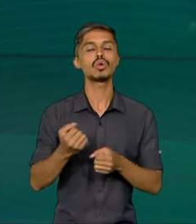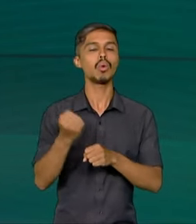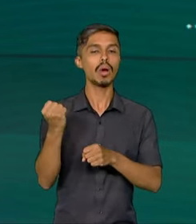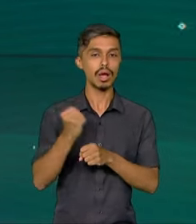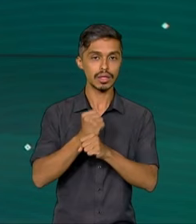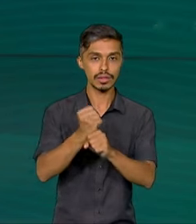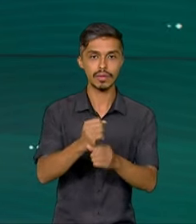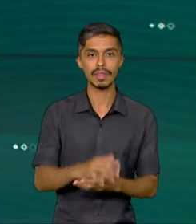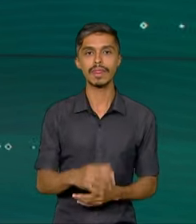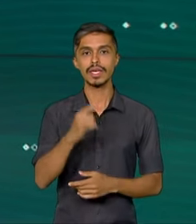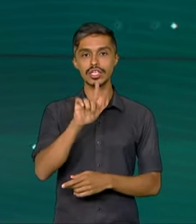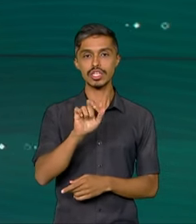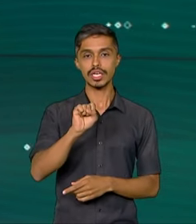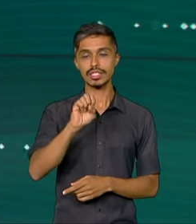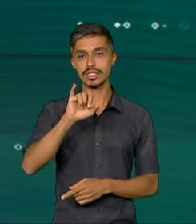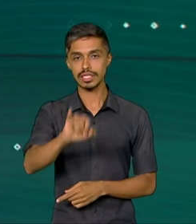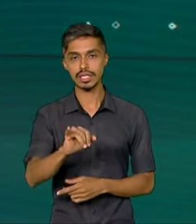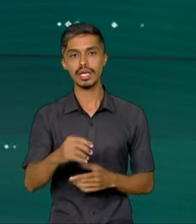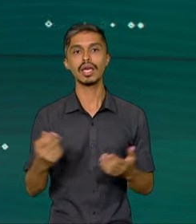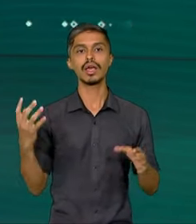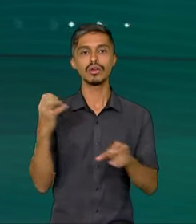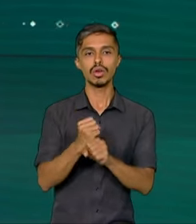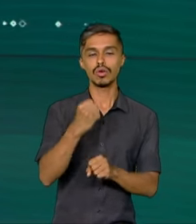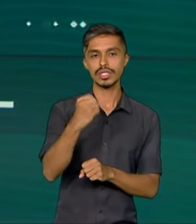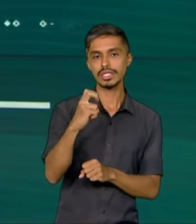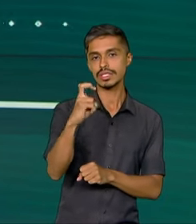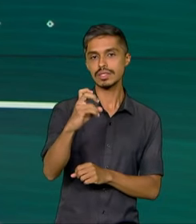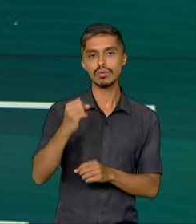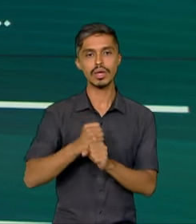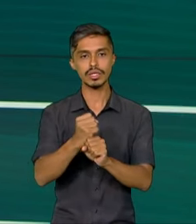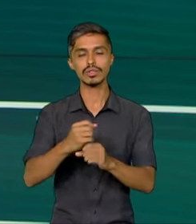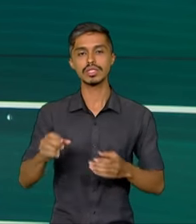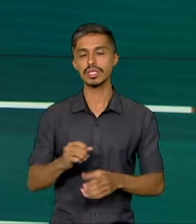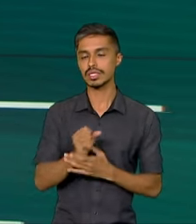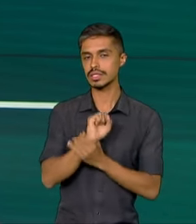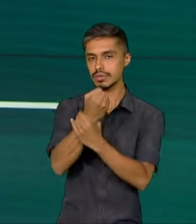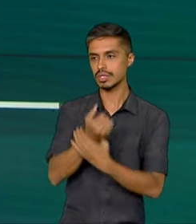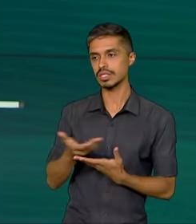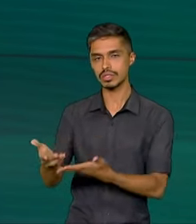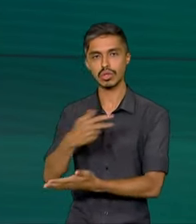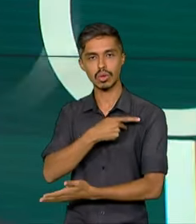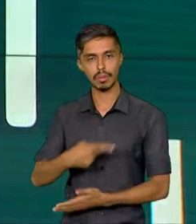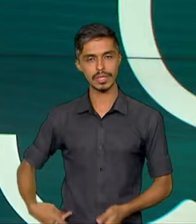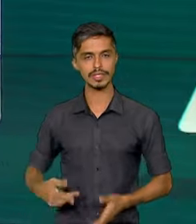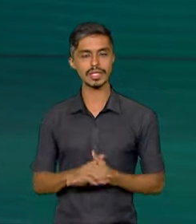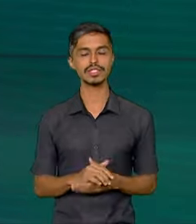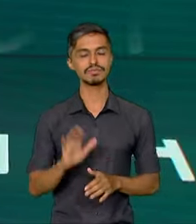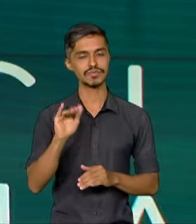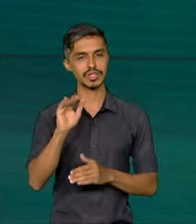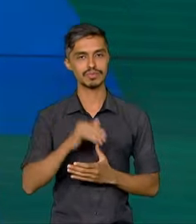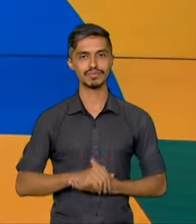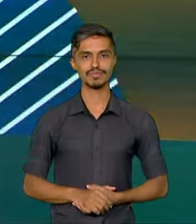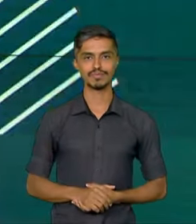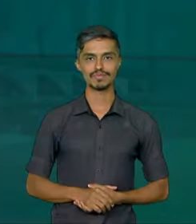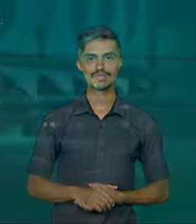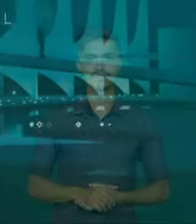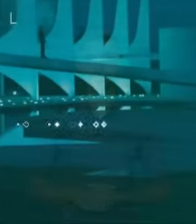GSI completa 85 anos garantindo a segurança da presidência da República. A gente volta já, não sai daí?